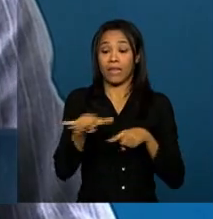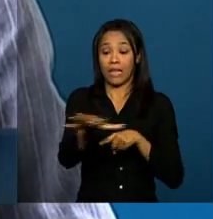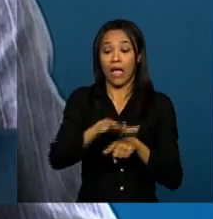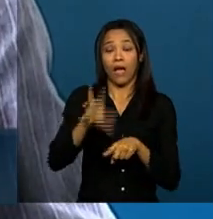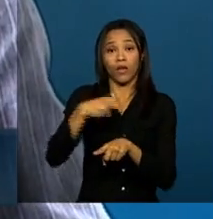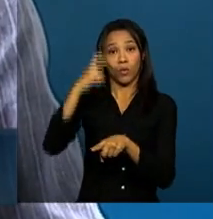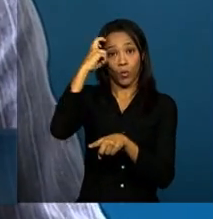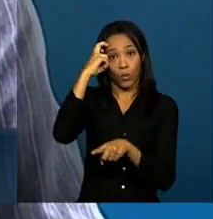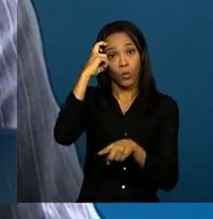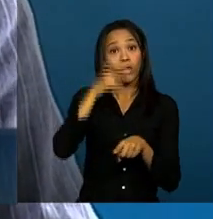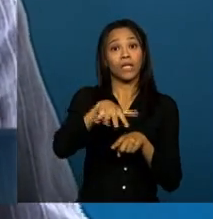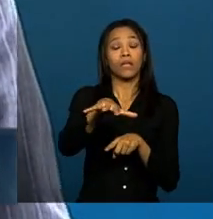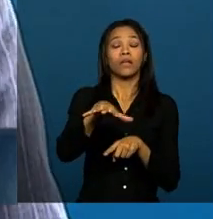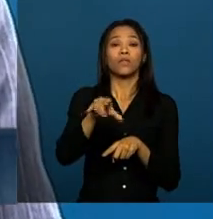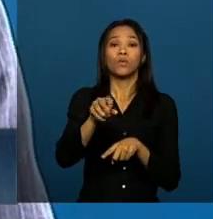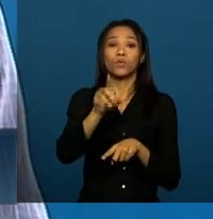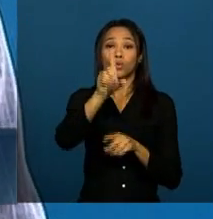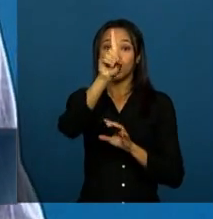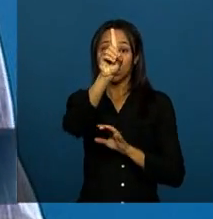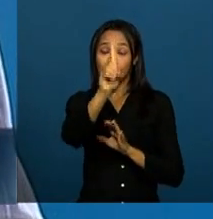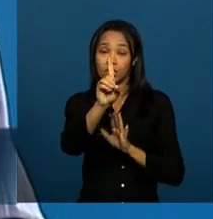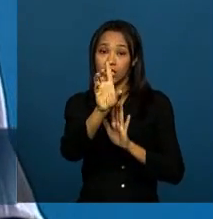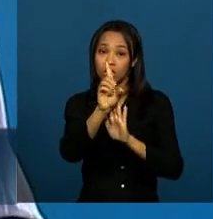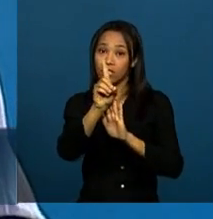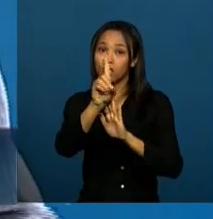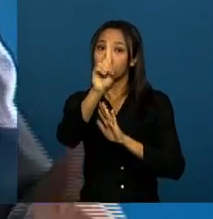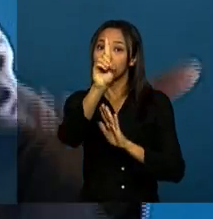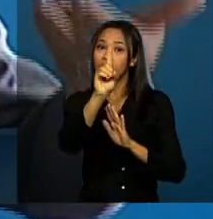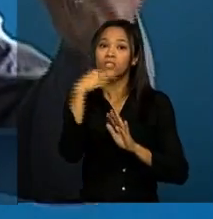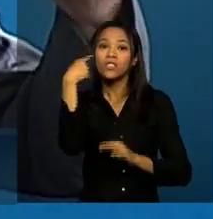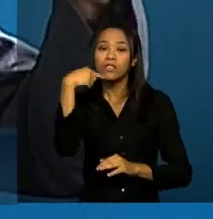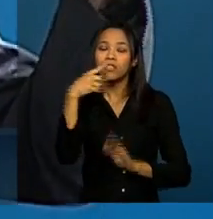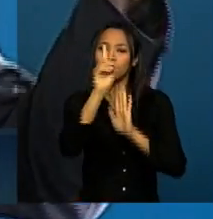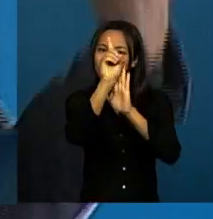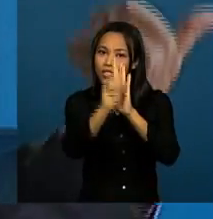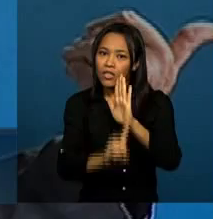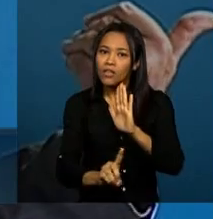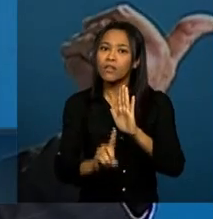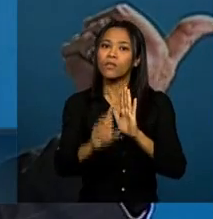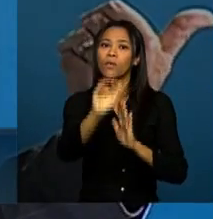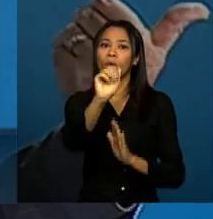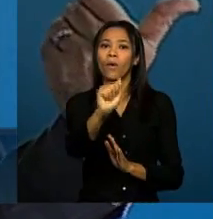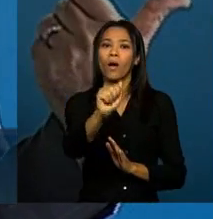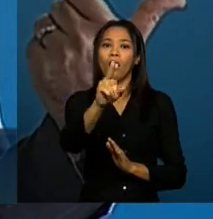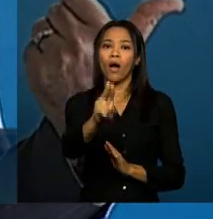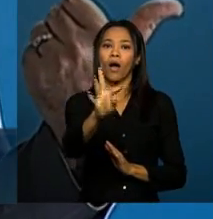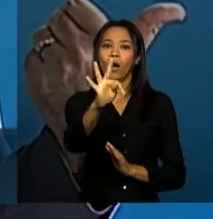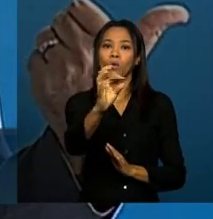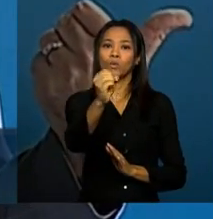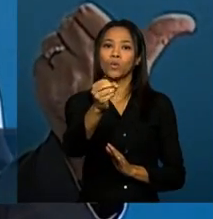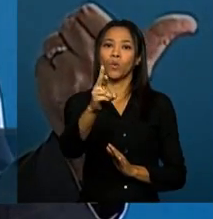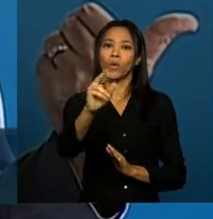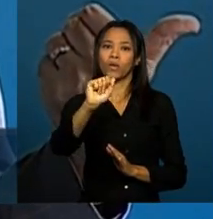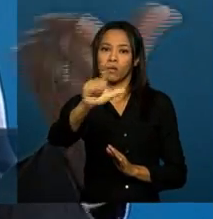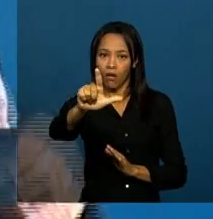do direito autoral no Brasil, a gente ainda tem lei anterior ao videotape.